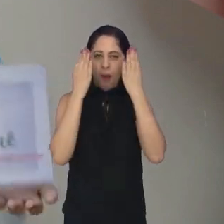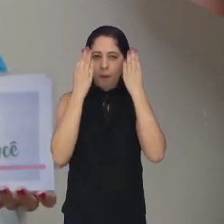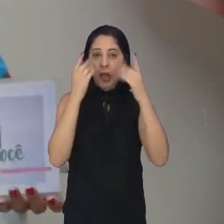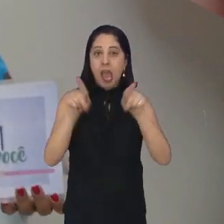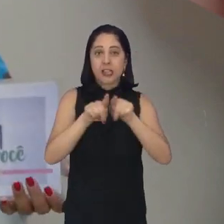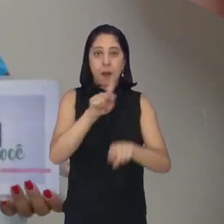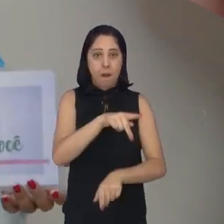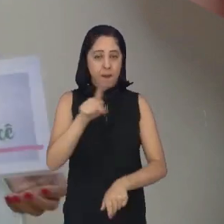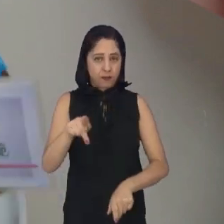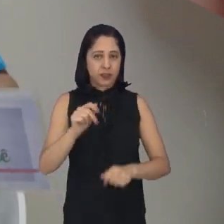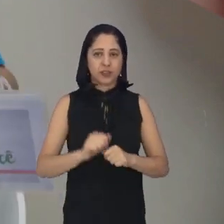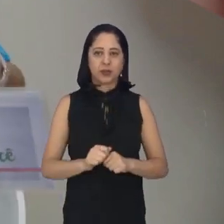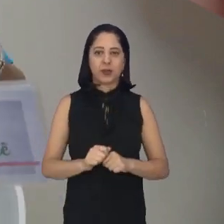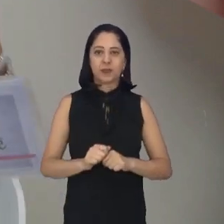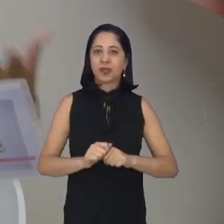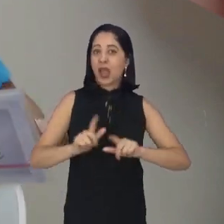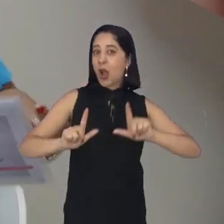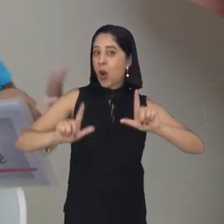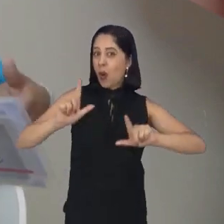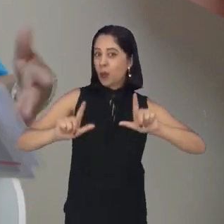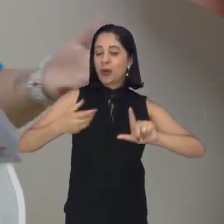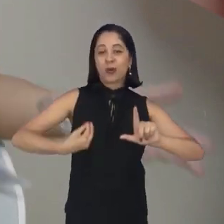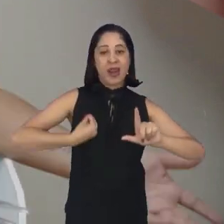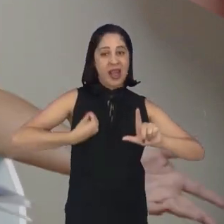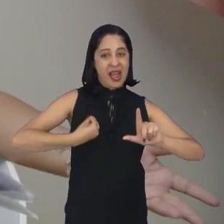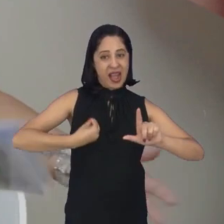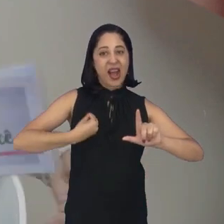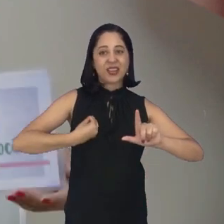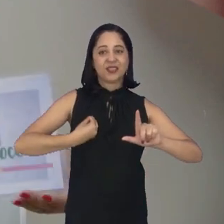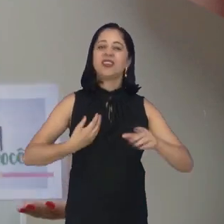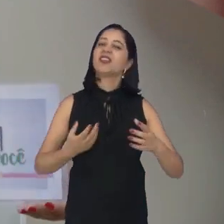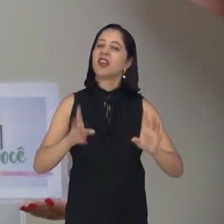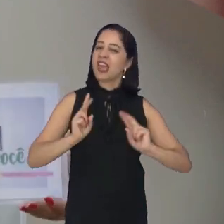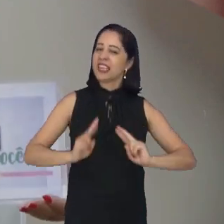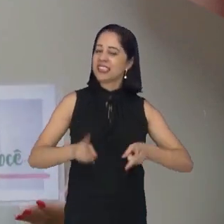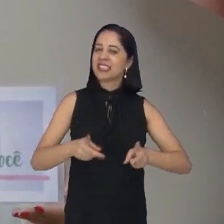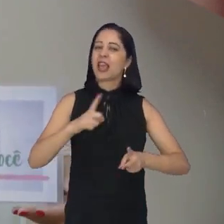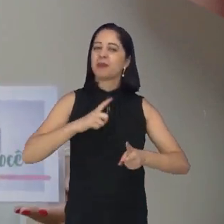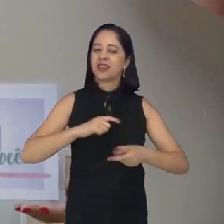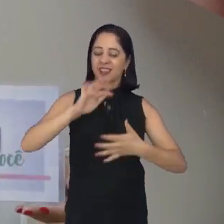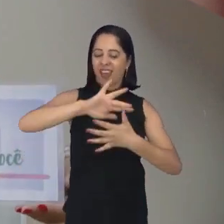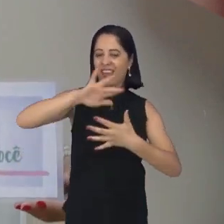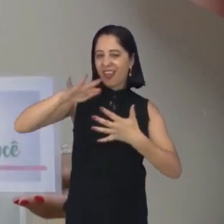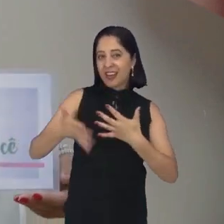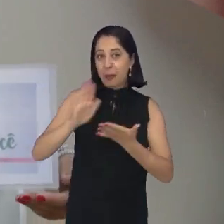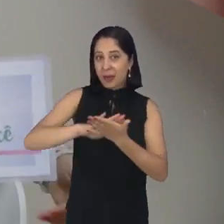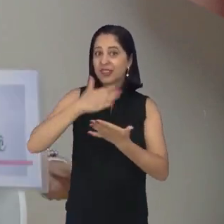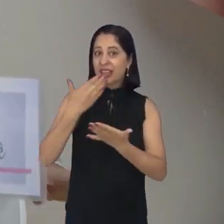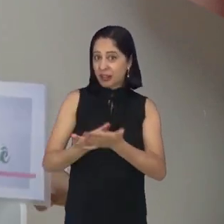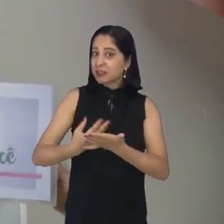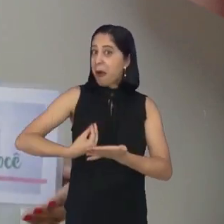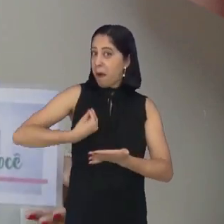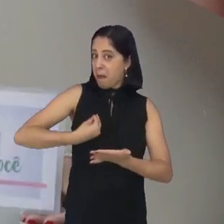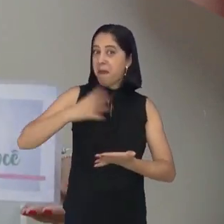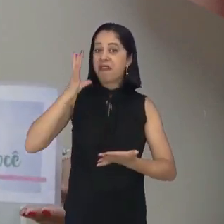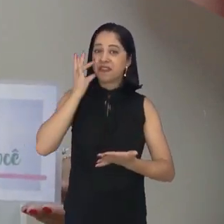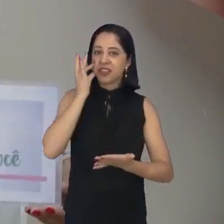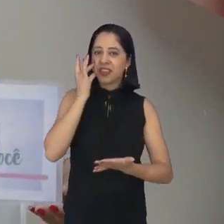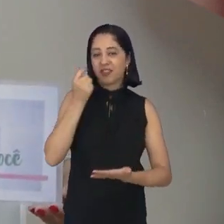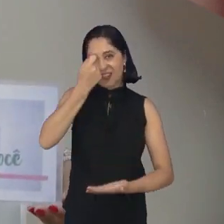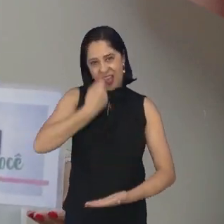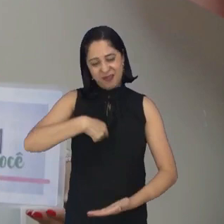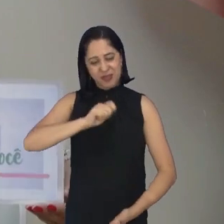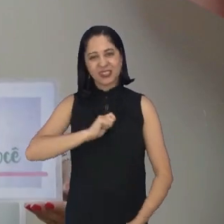Gente, eu lembro a vocês também que esse programa está ao vivo, né? E a gente conta, lógico, com a tradução de Libras em tempo real da Ana